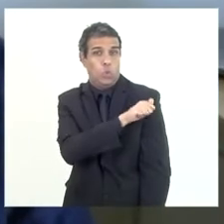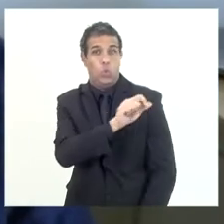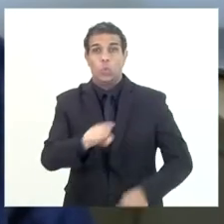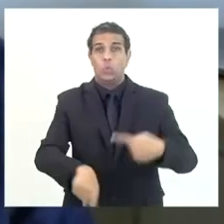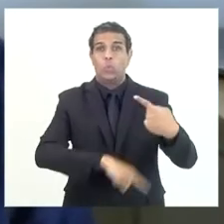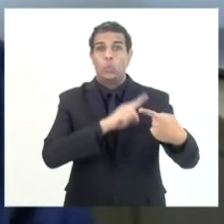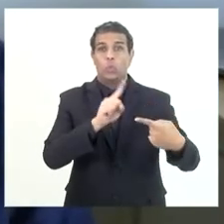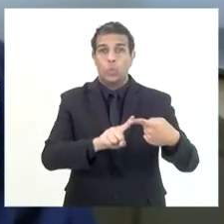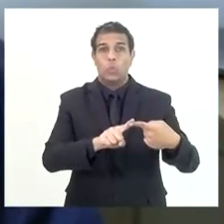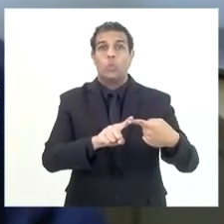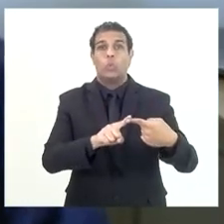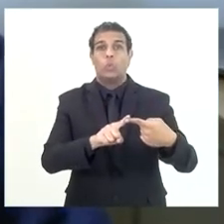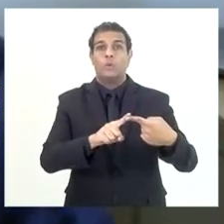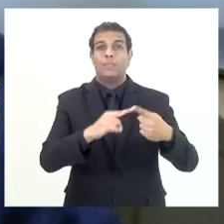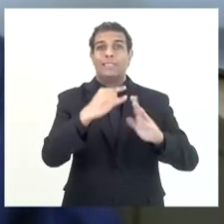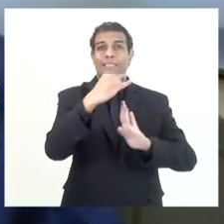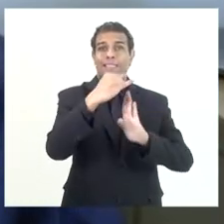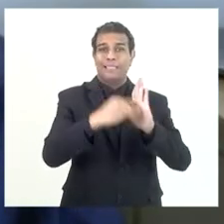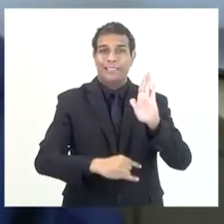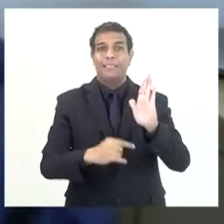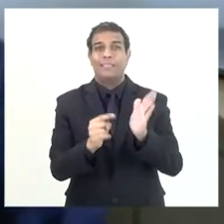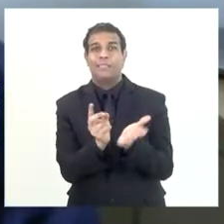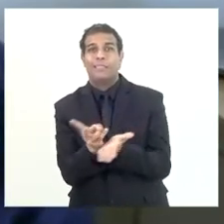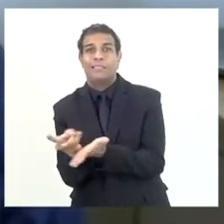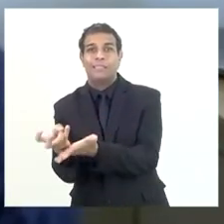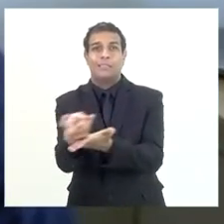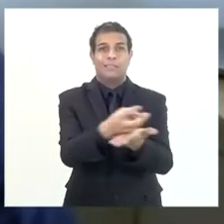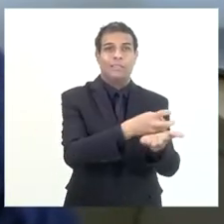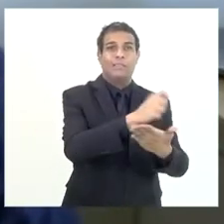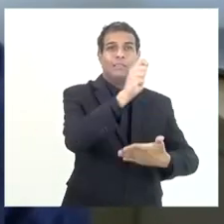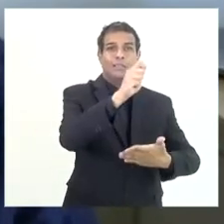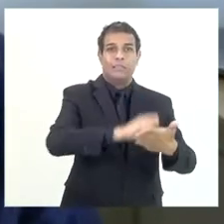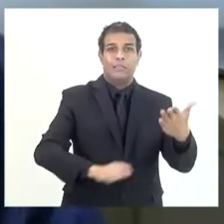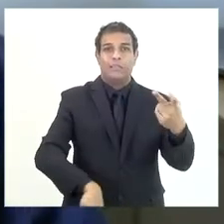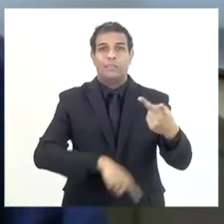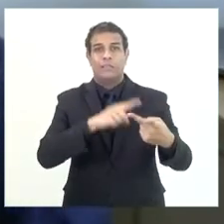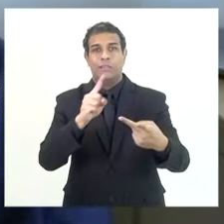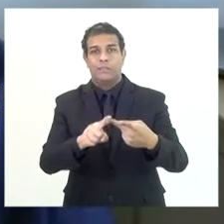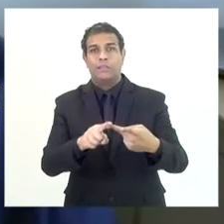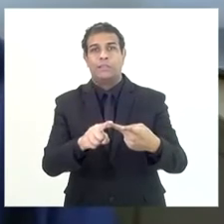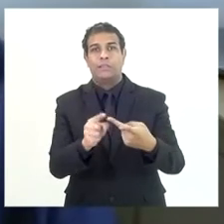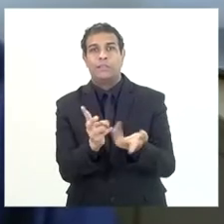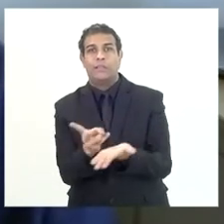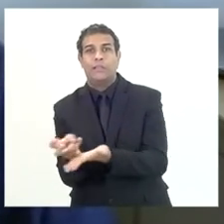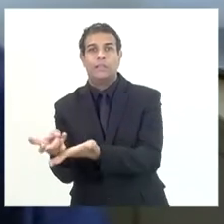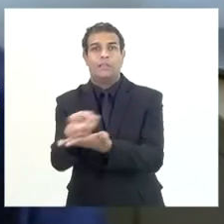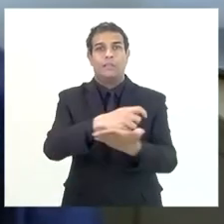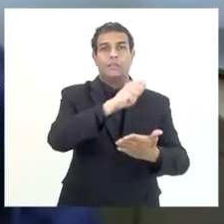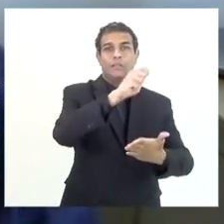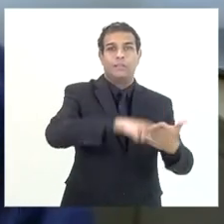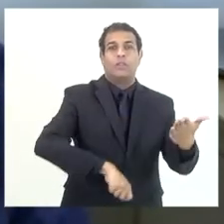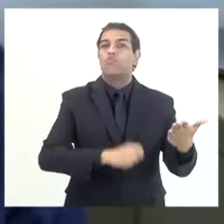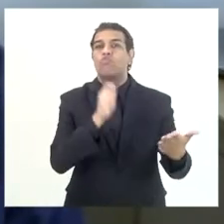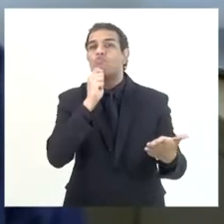receitas receitas tributárias e das receitas não tributárias,